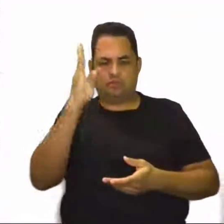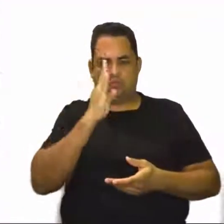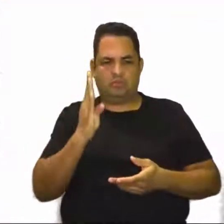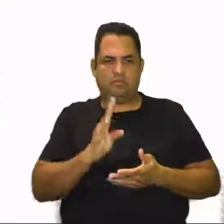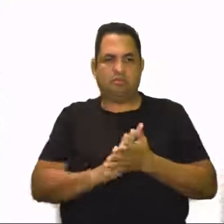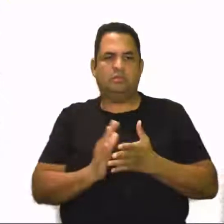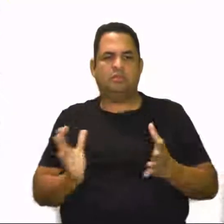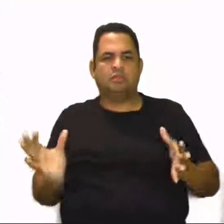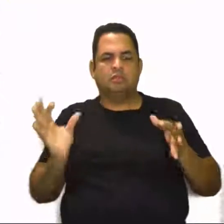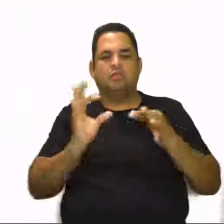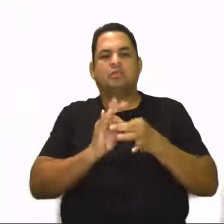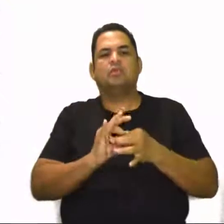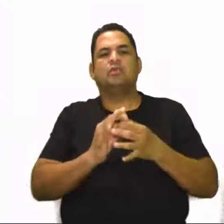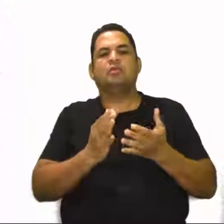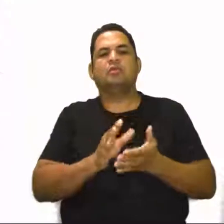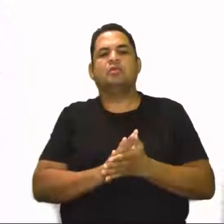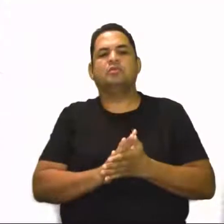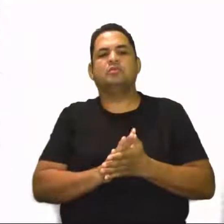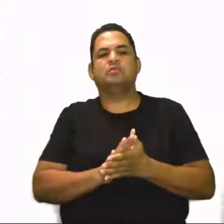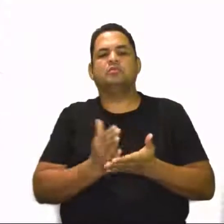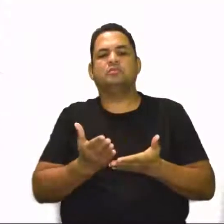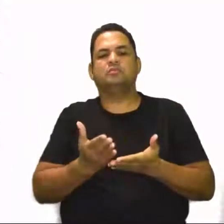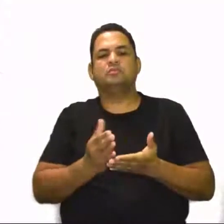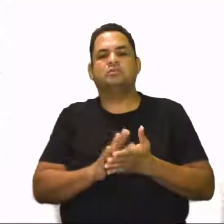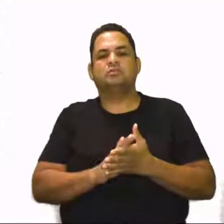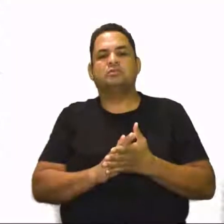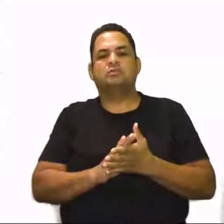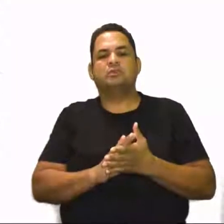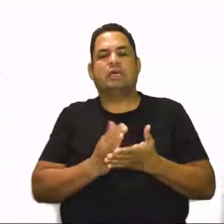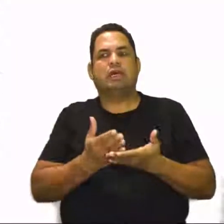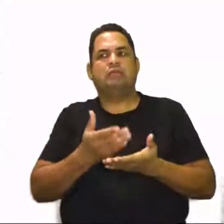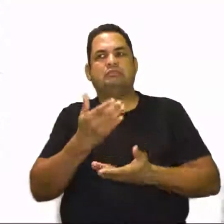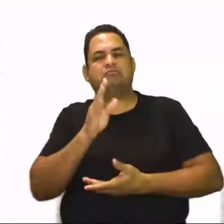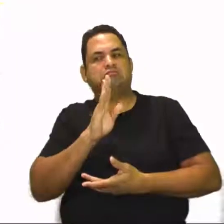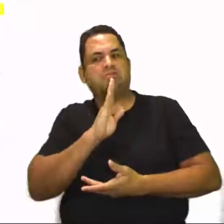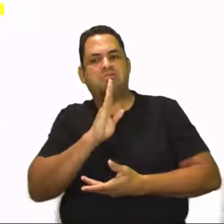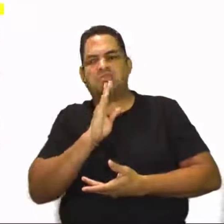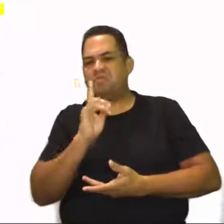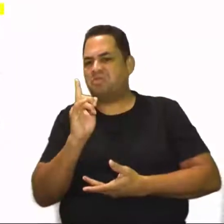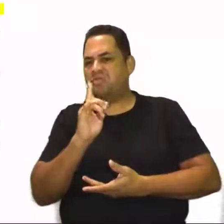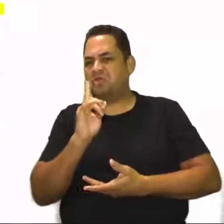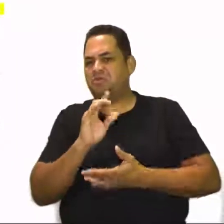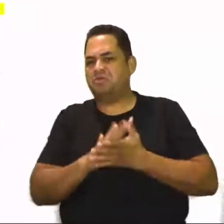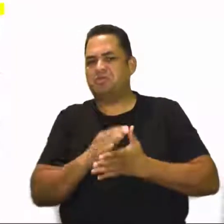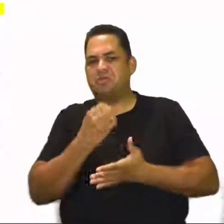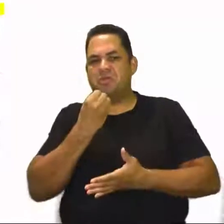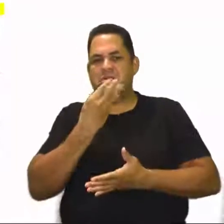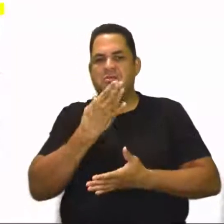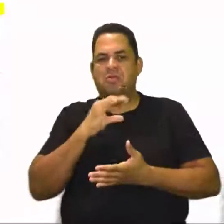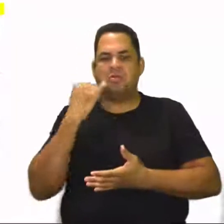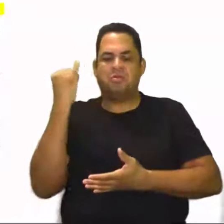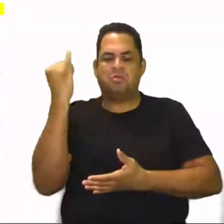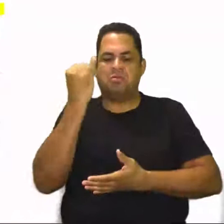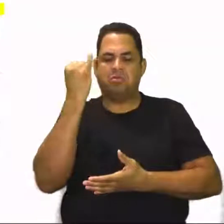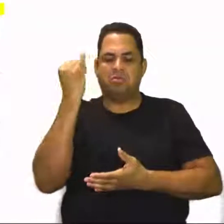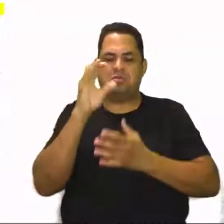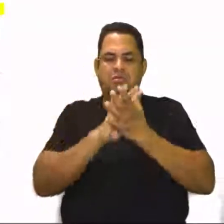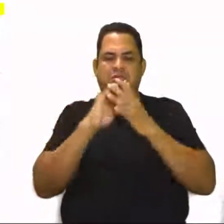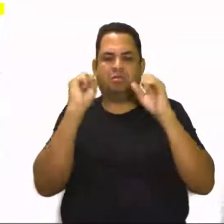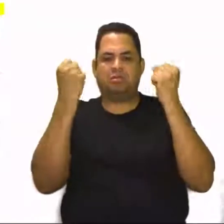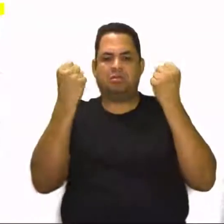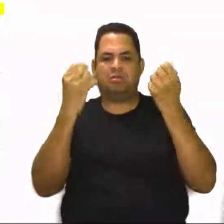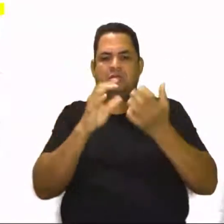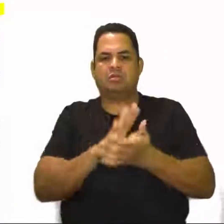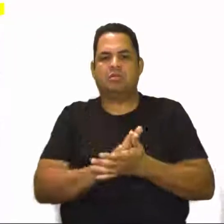Nesse contexto, a alegação de desconhecimento dos benefícios e a importância da atividade